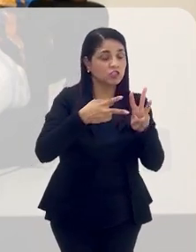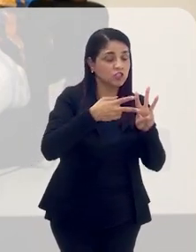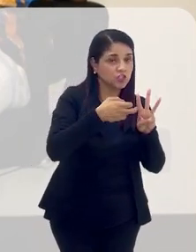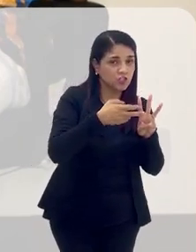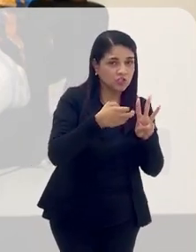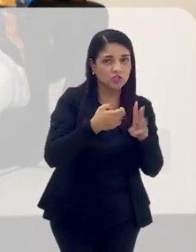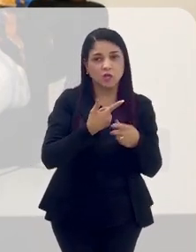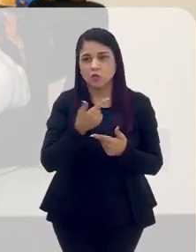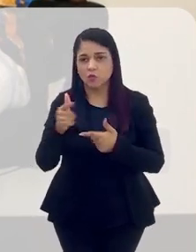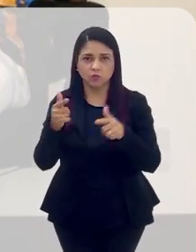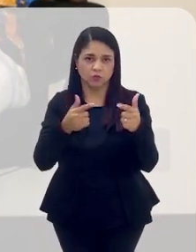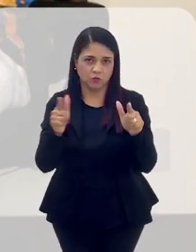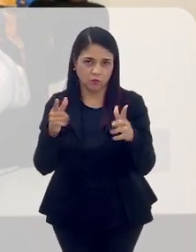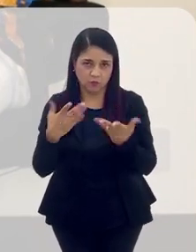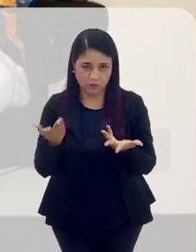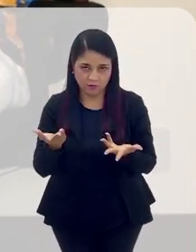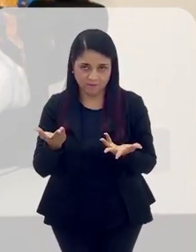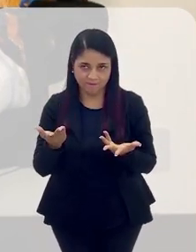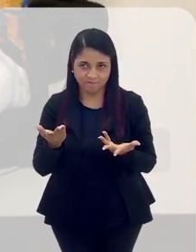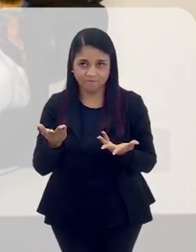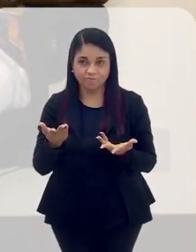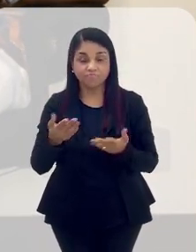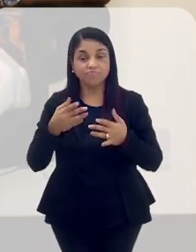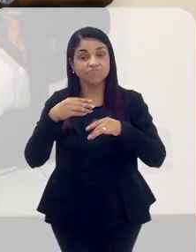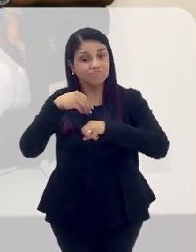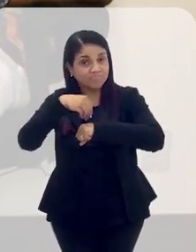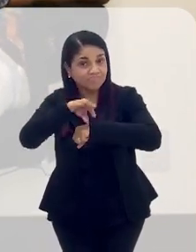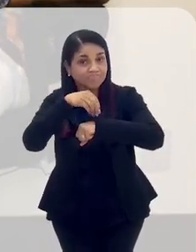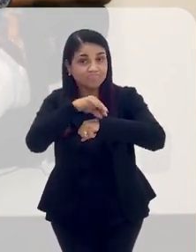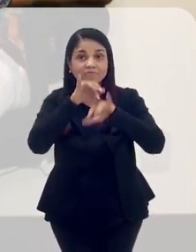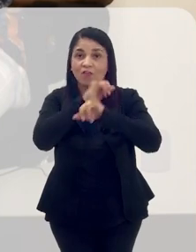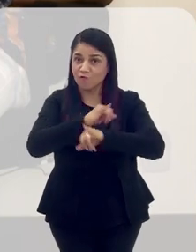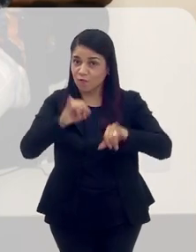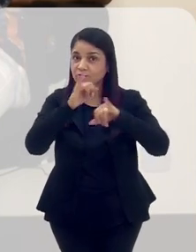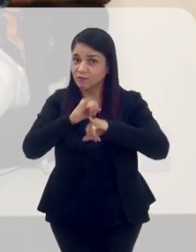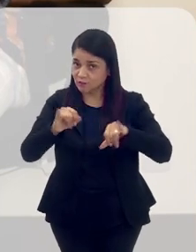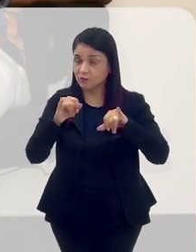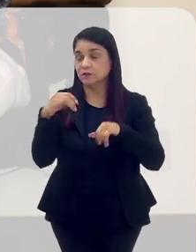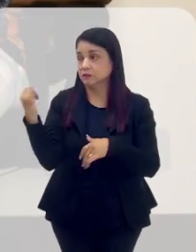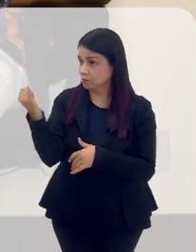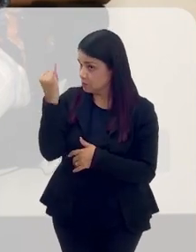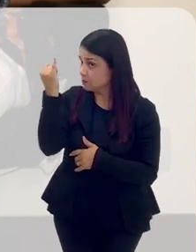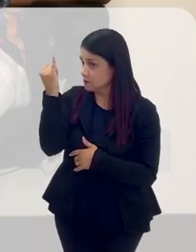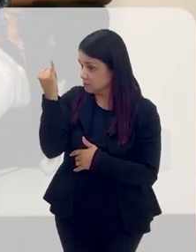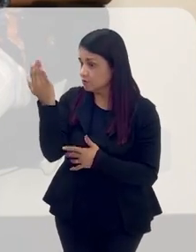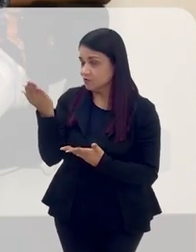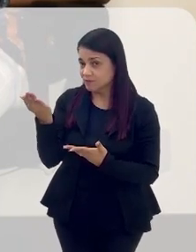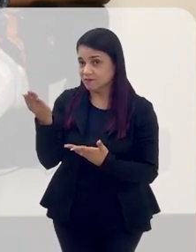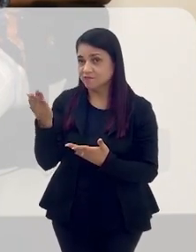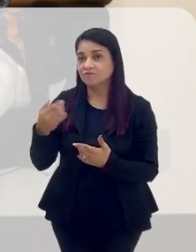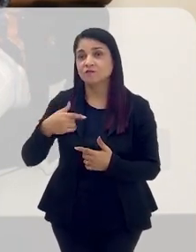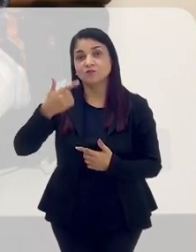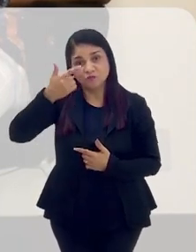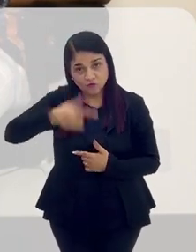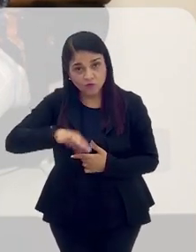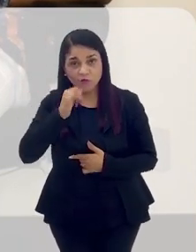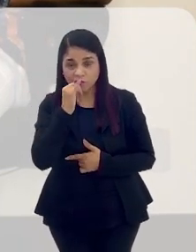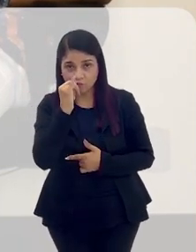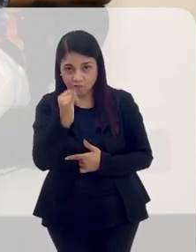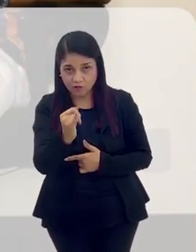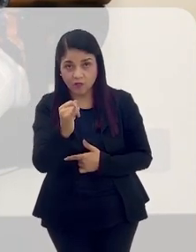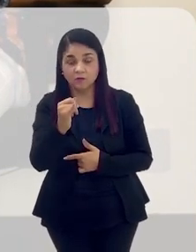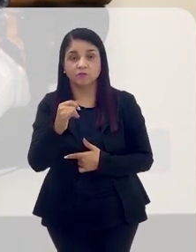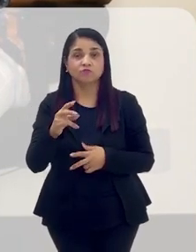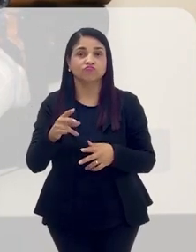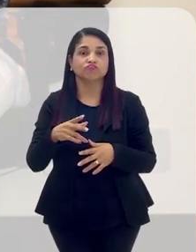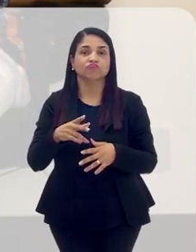valoriza as outras manifestações, que tudo é brasileiro. E você está levando informações. Sim. Informações importantes. Volto a dizer,